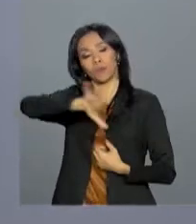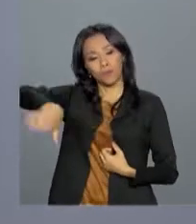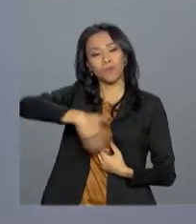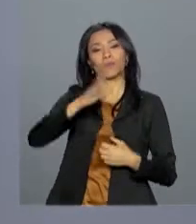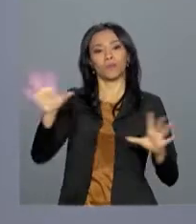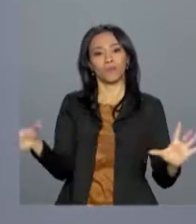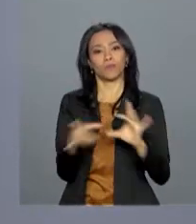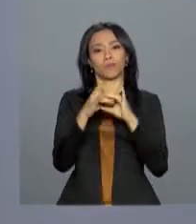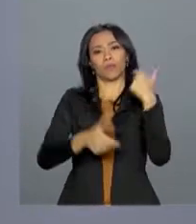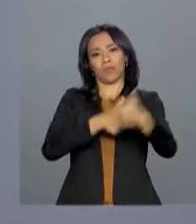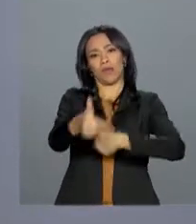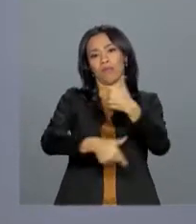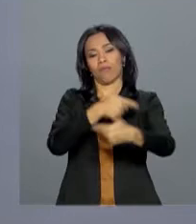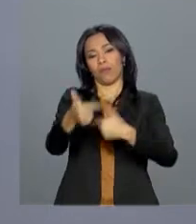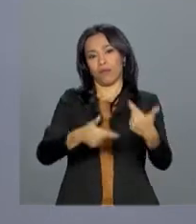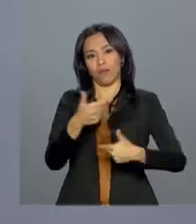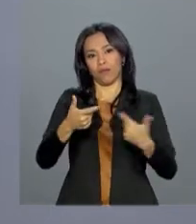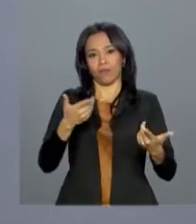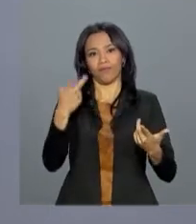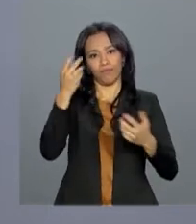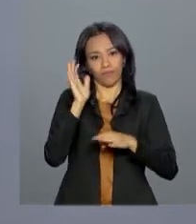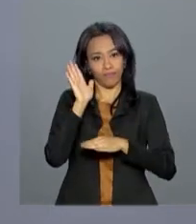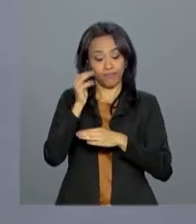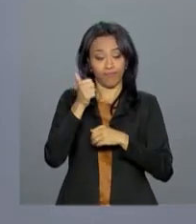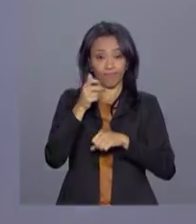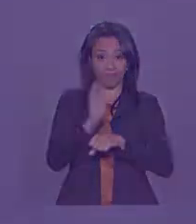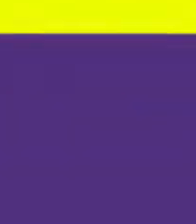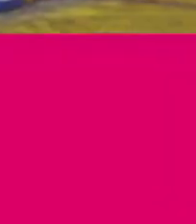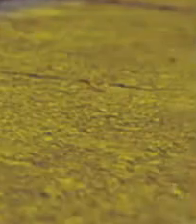atuação integrada das forças pelo país.